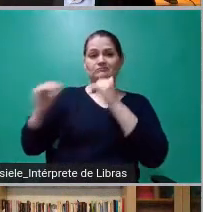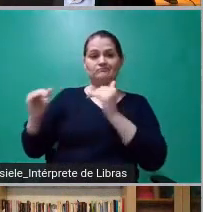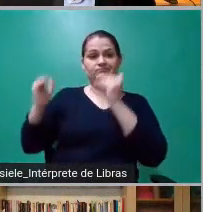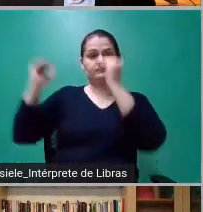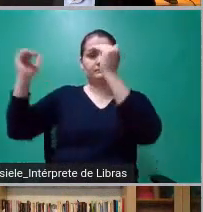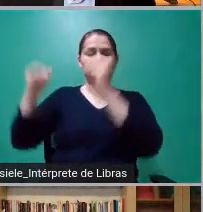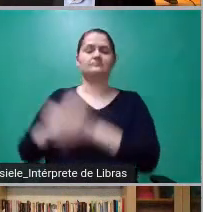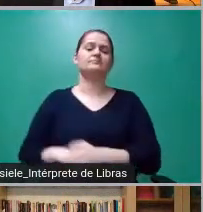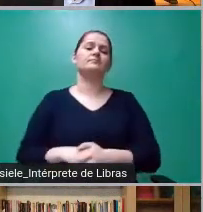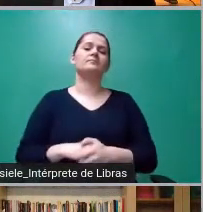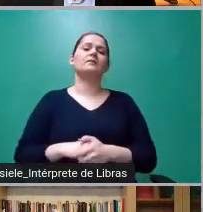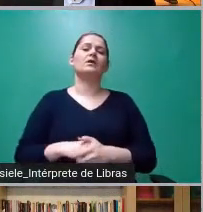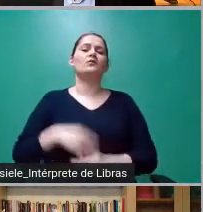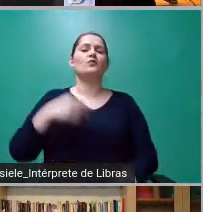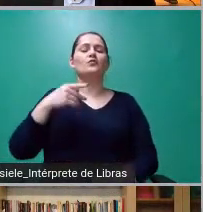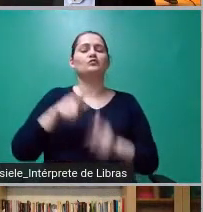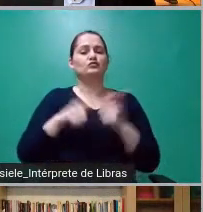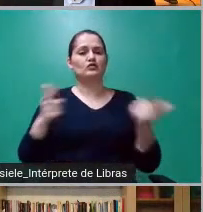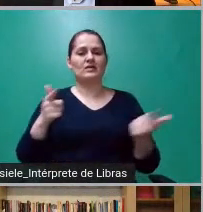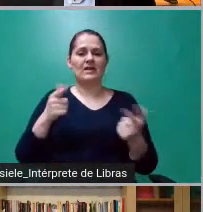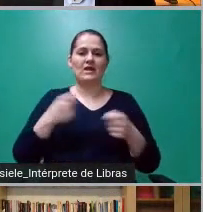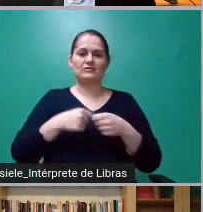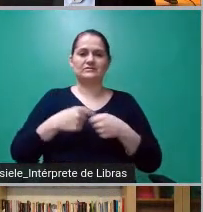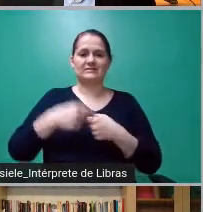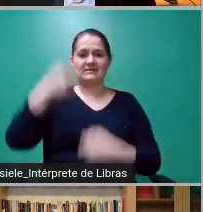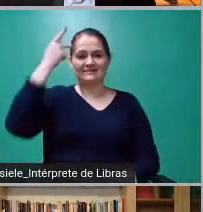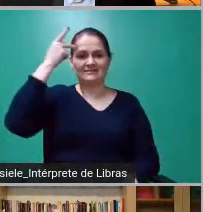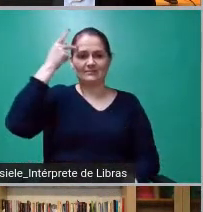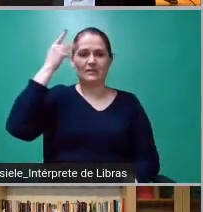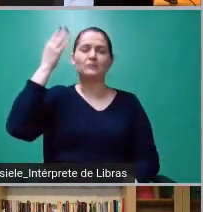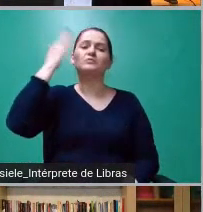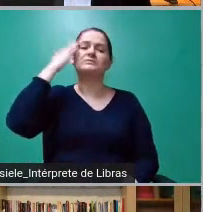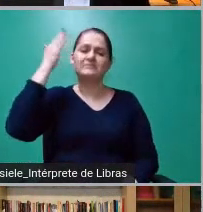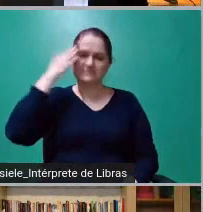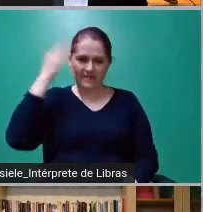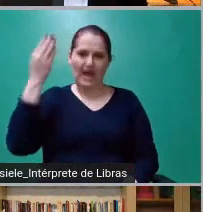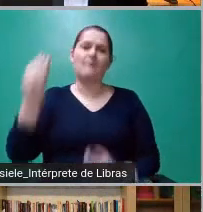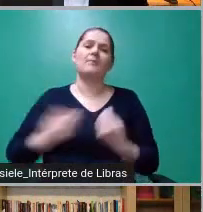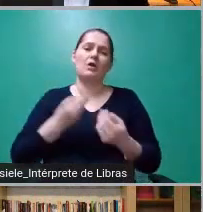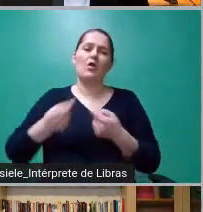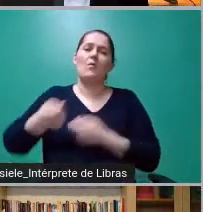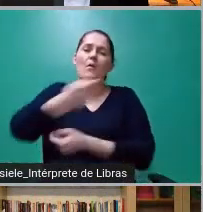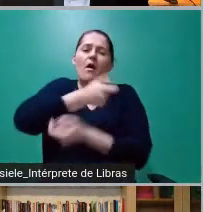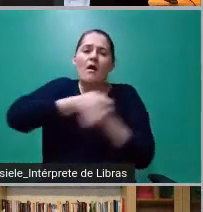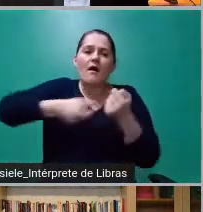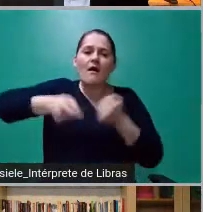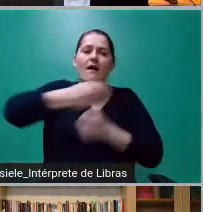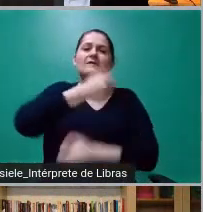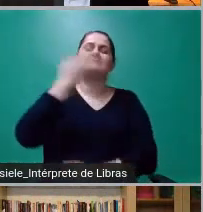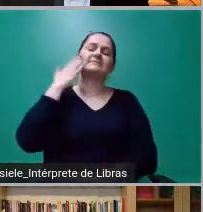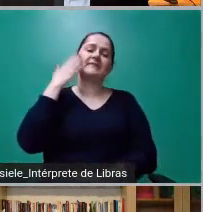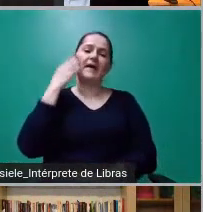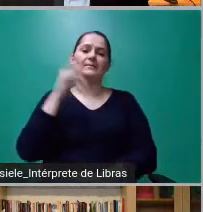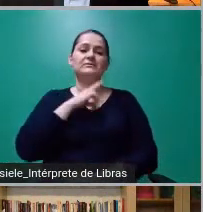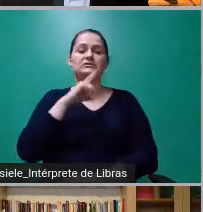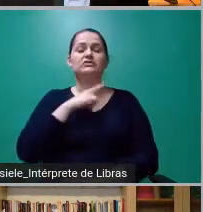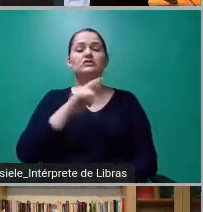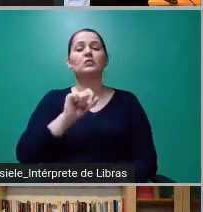Jornal Estado de São Paulo sabe bem o que é manipulação. Ele tinha um lema lá que dizia o seguinte, olha, o que